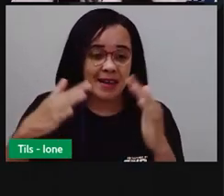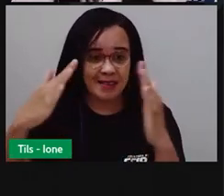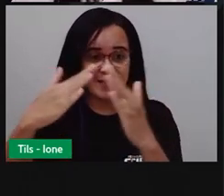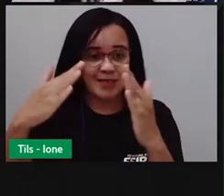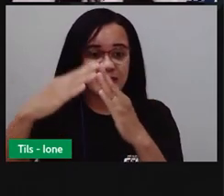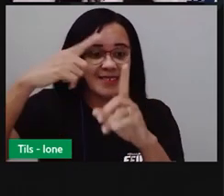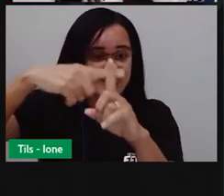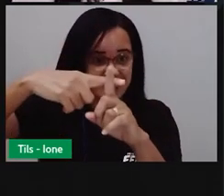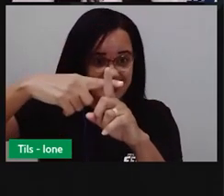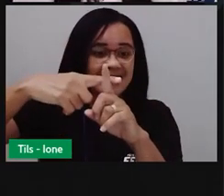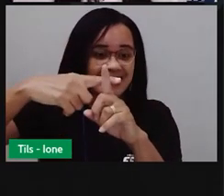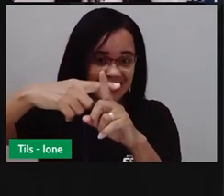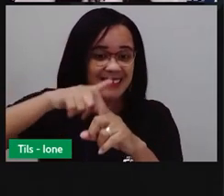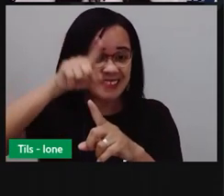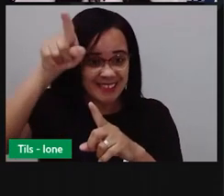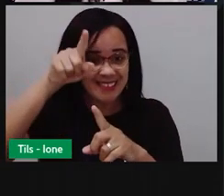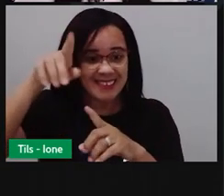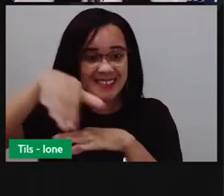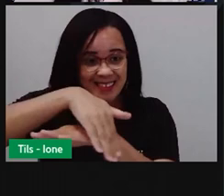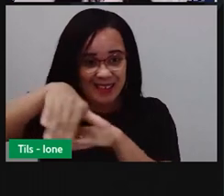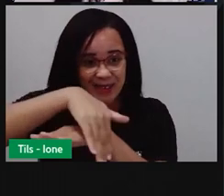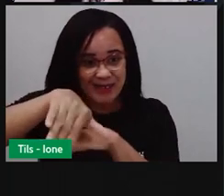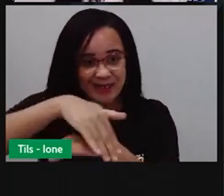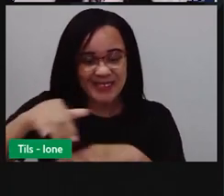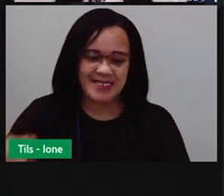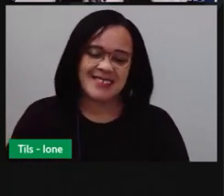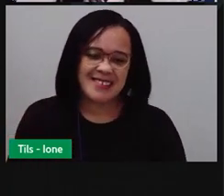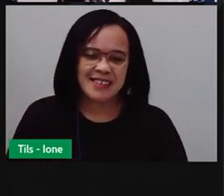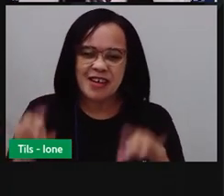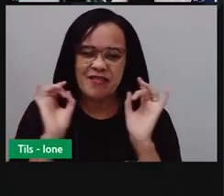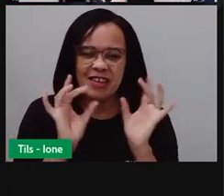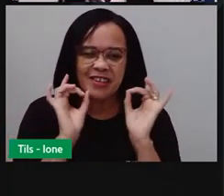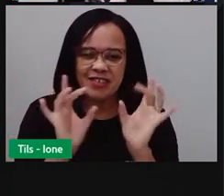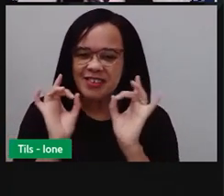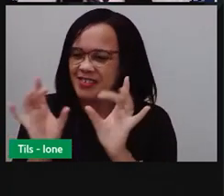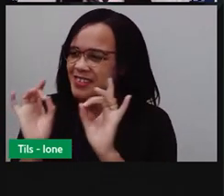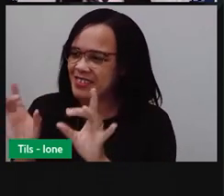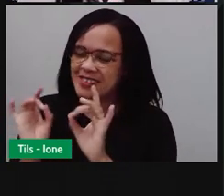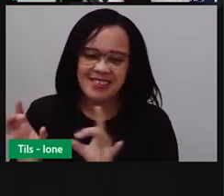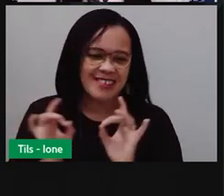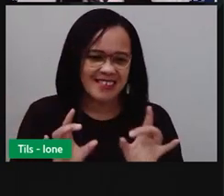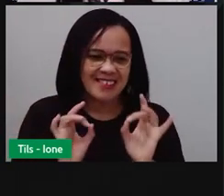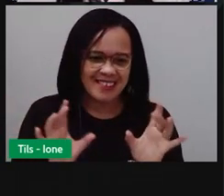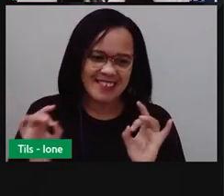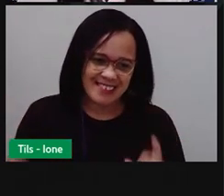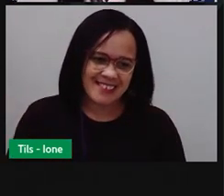ela vendendo ali, né? Na região.